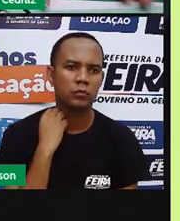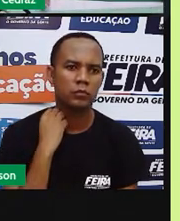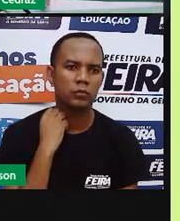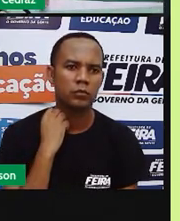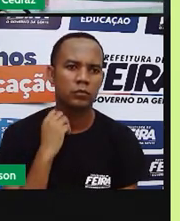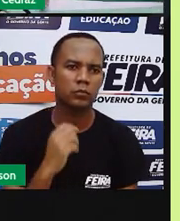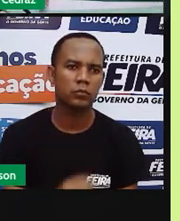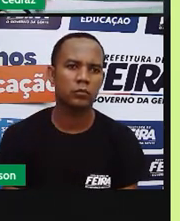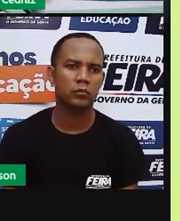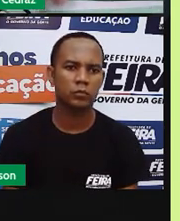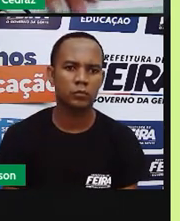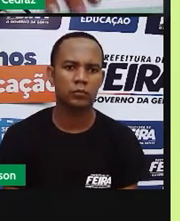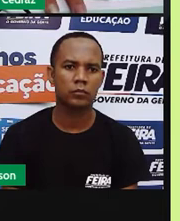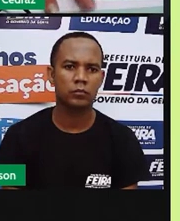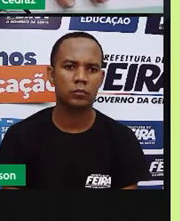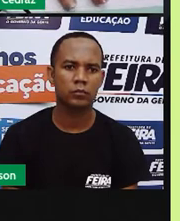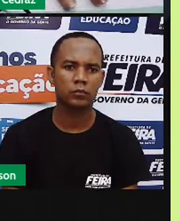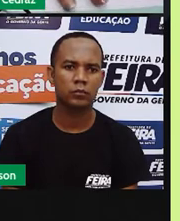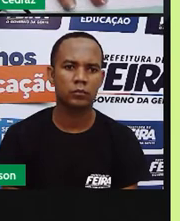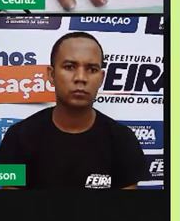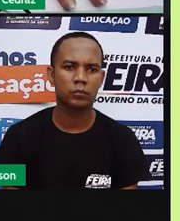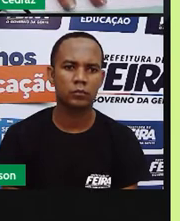Olha só o que você vai fazer.